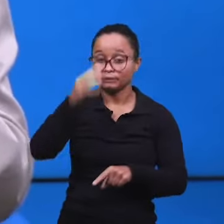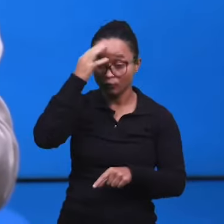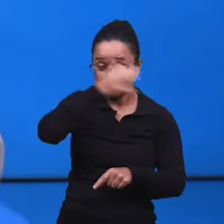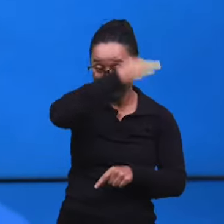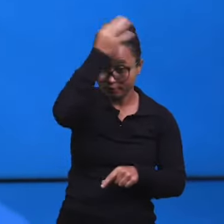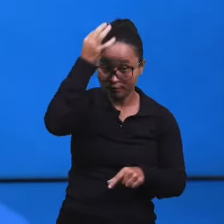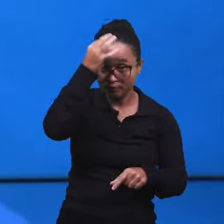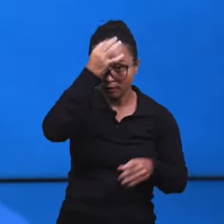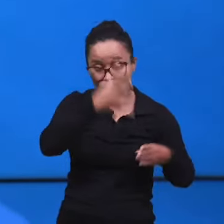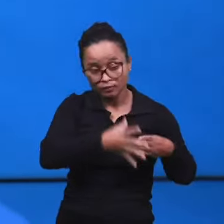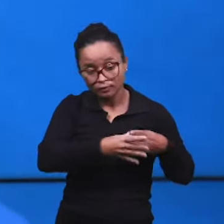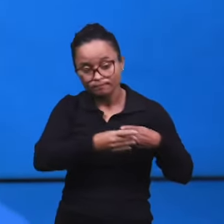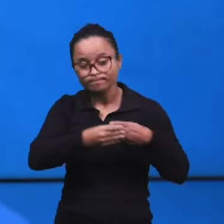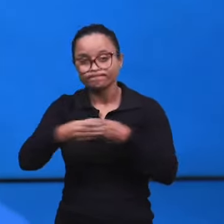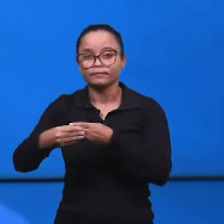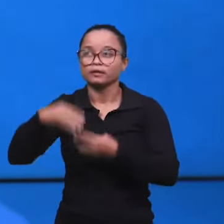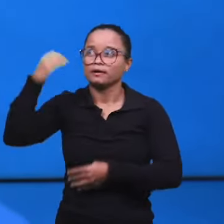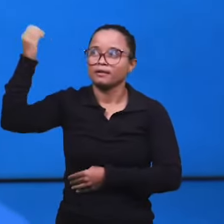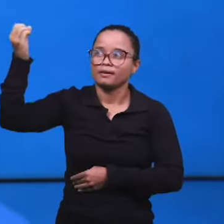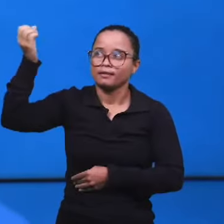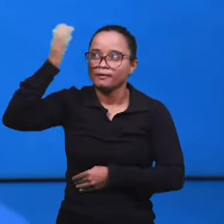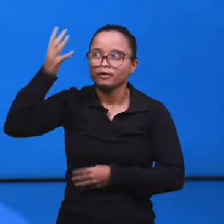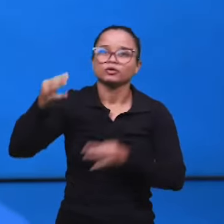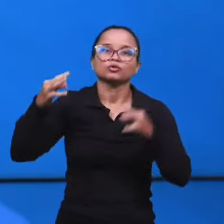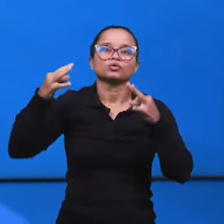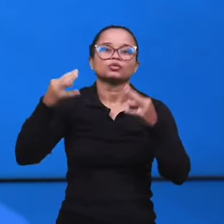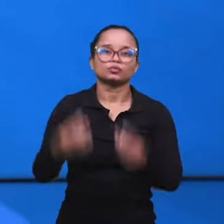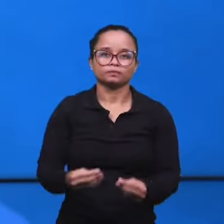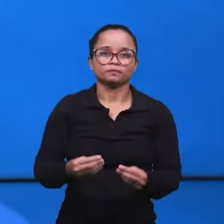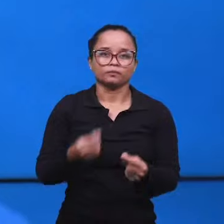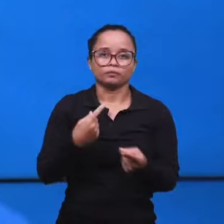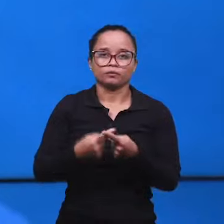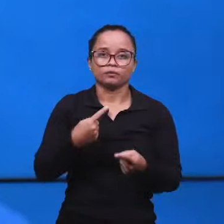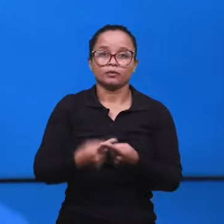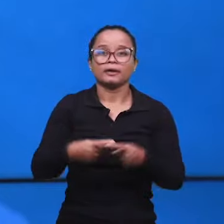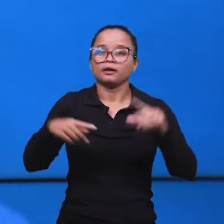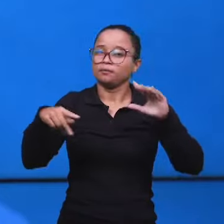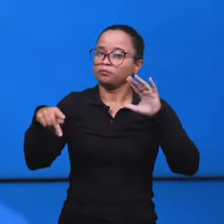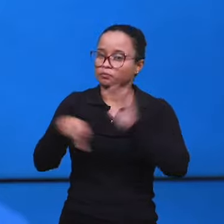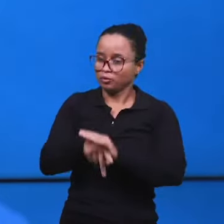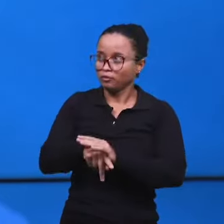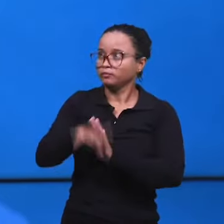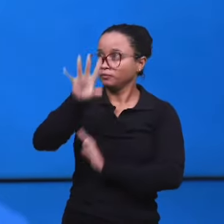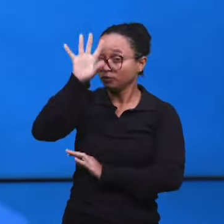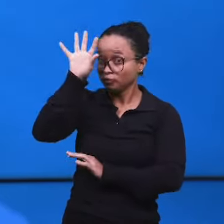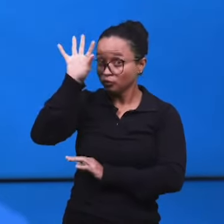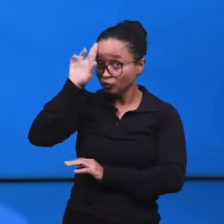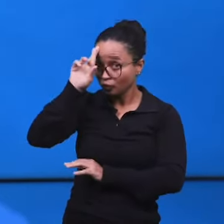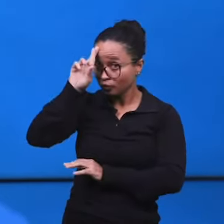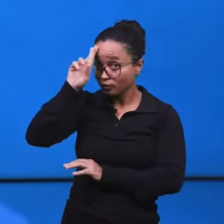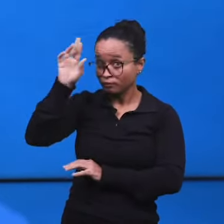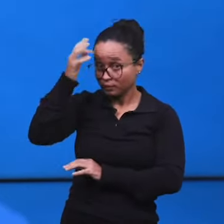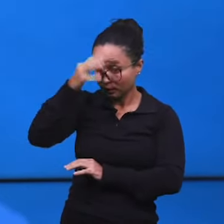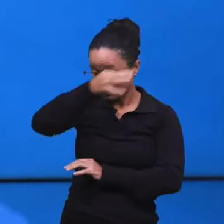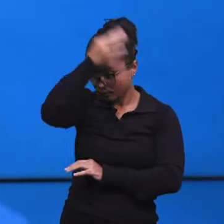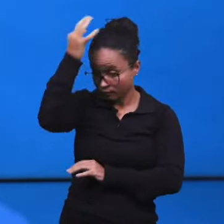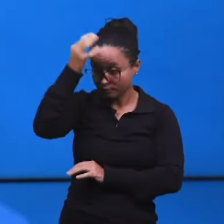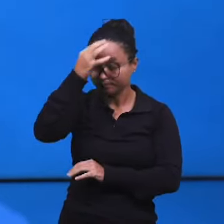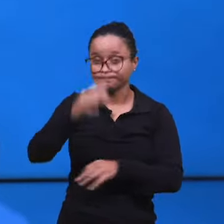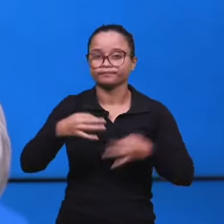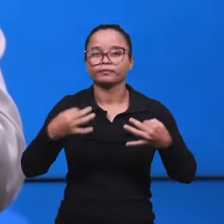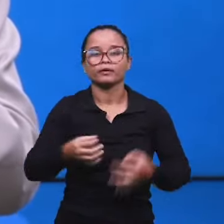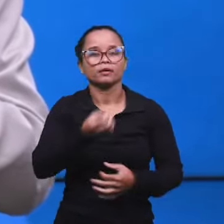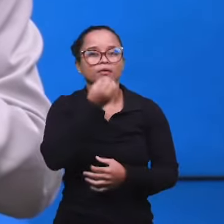direção do Espírito Santo, é na revelação do Espírito Santo, porque a vinha pertence a ele, pertence ao